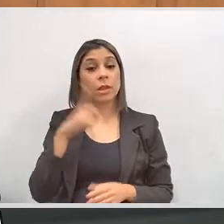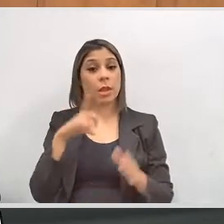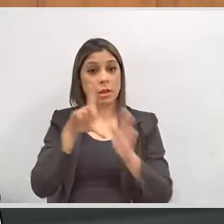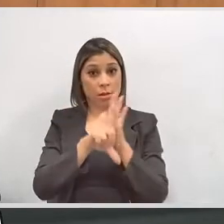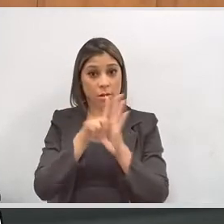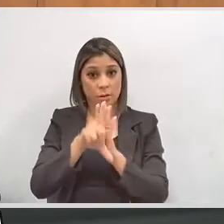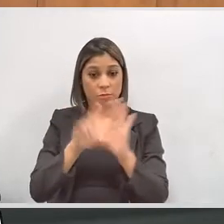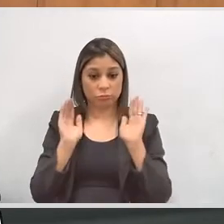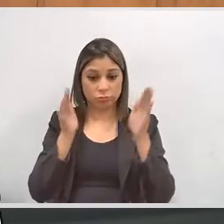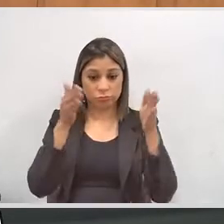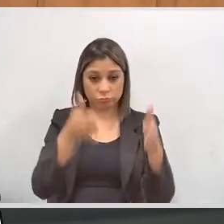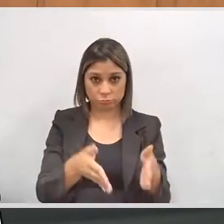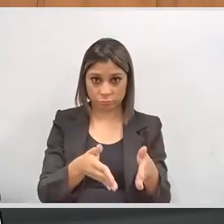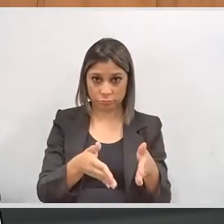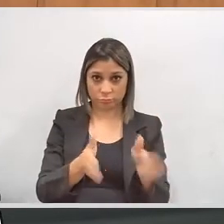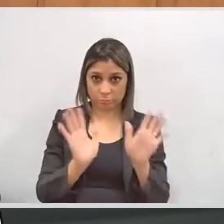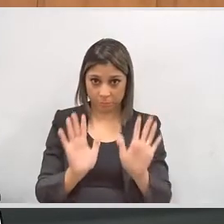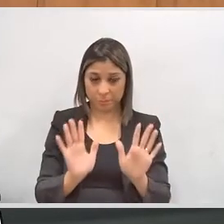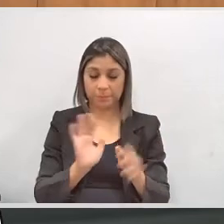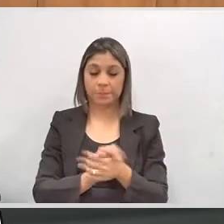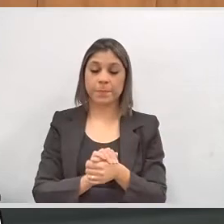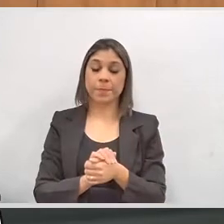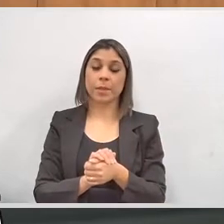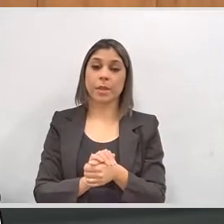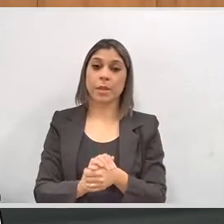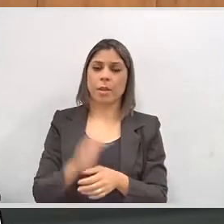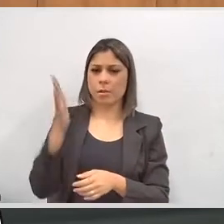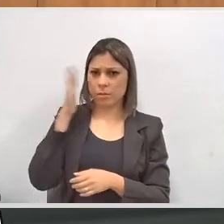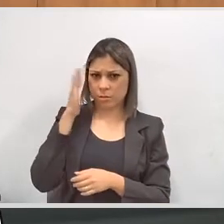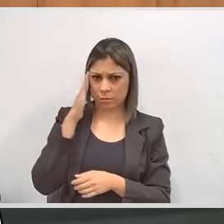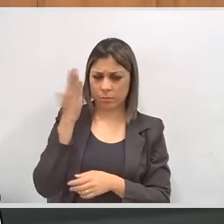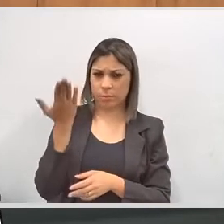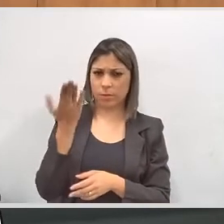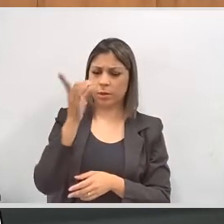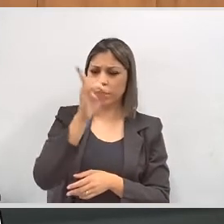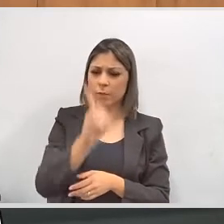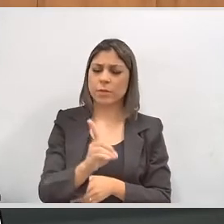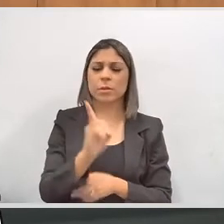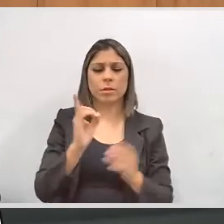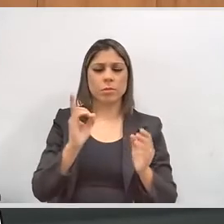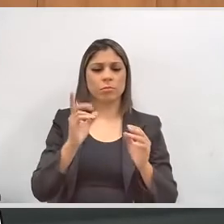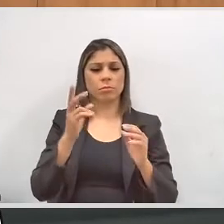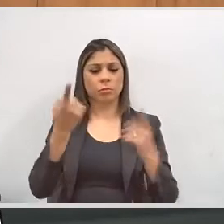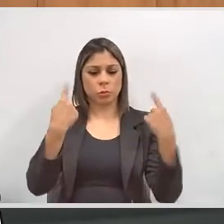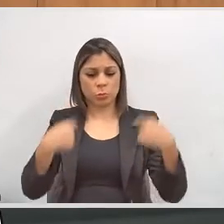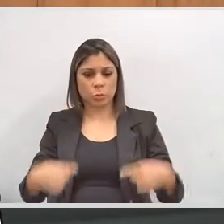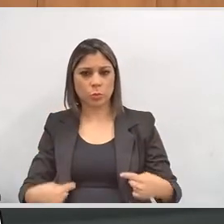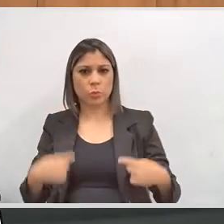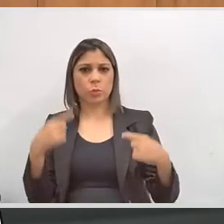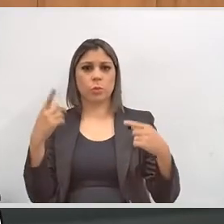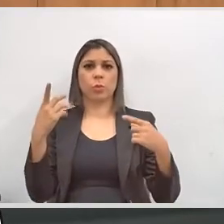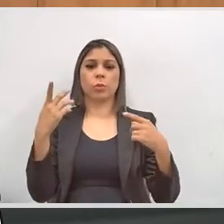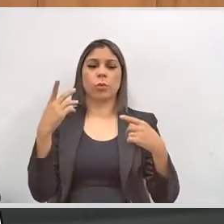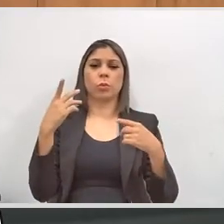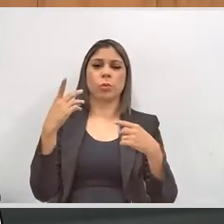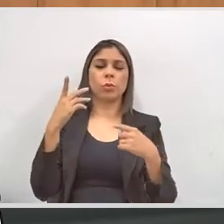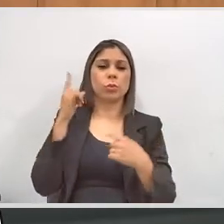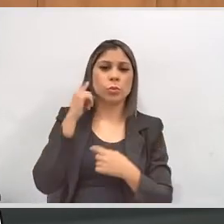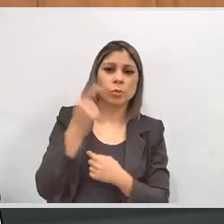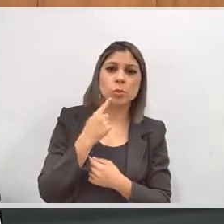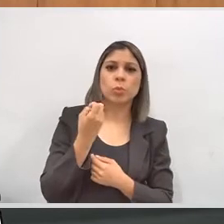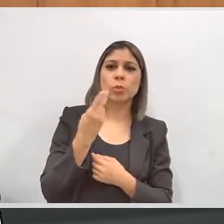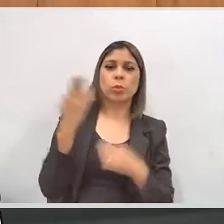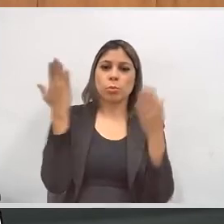legislação específica, um comportamento específico. Nós sabemos, para o deficiente físico, para o deficiente visual,